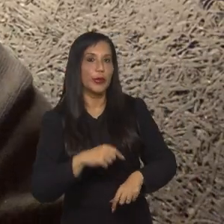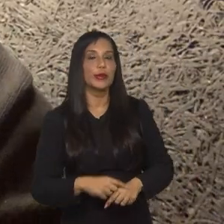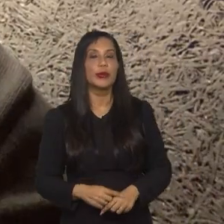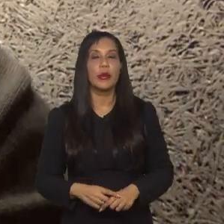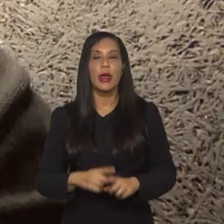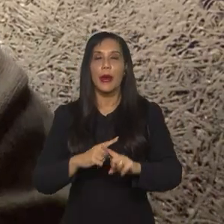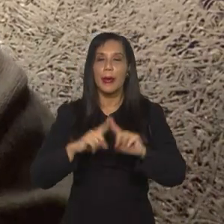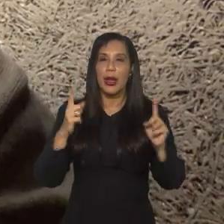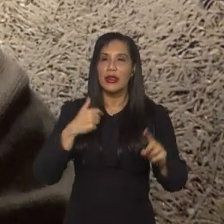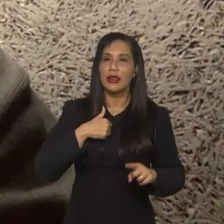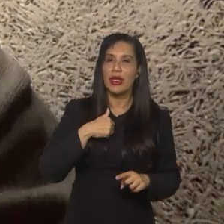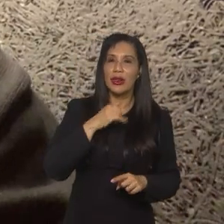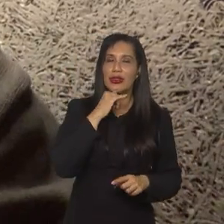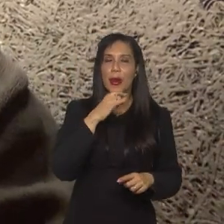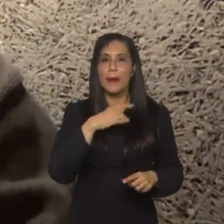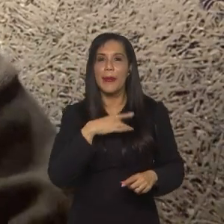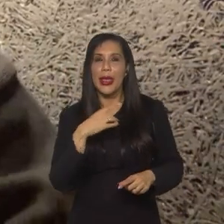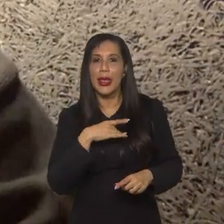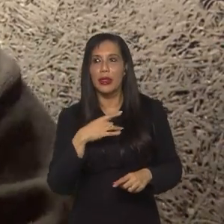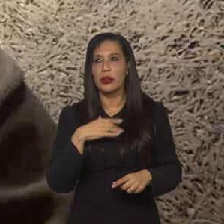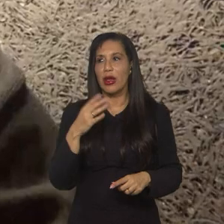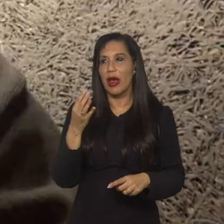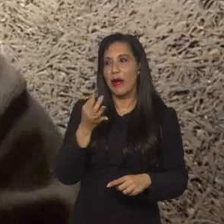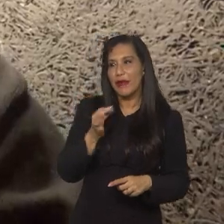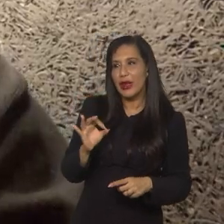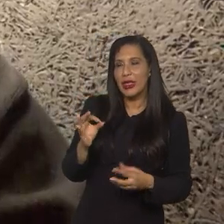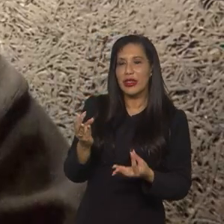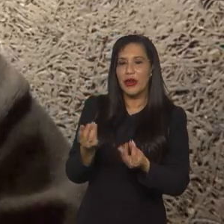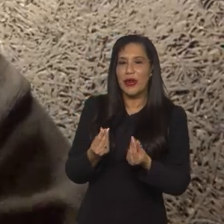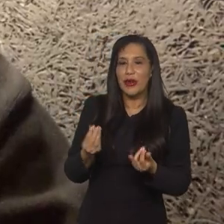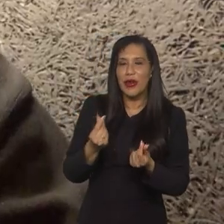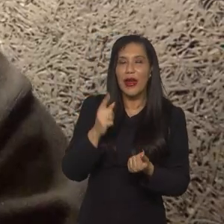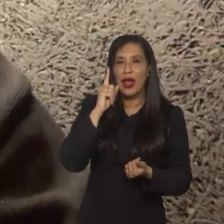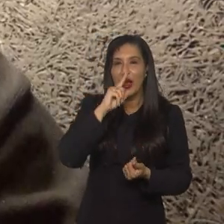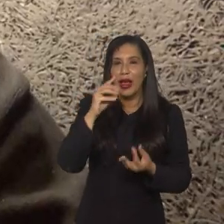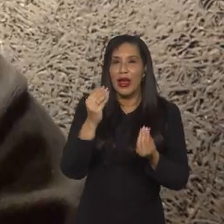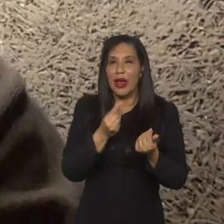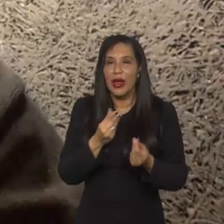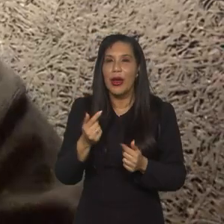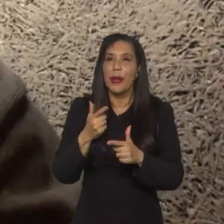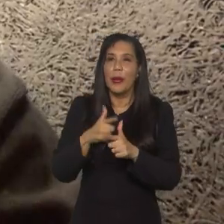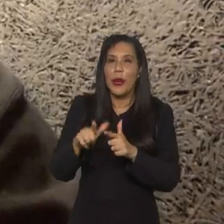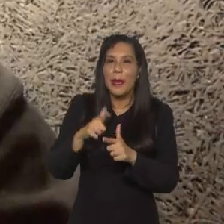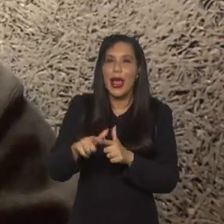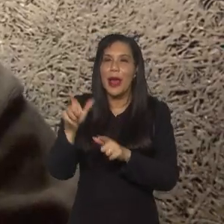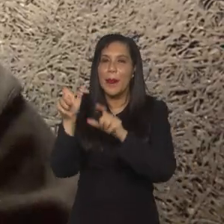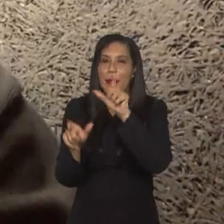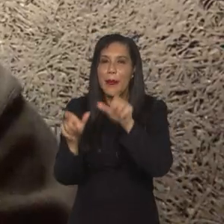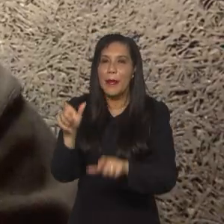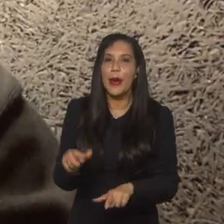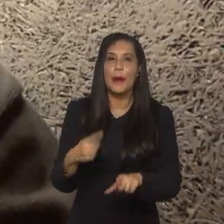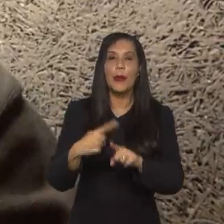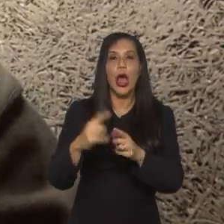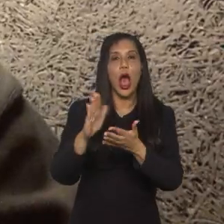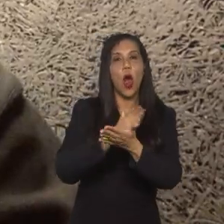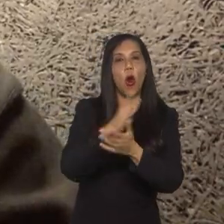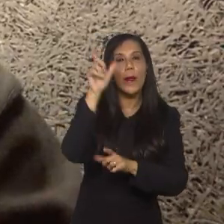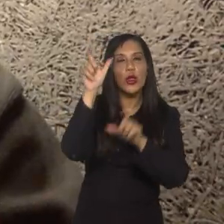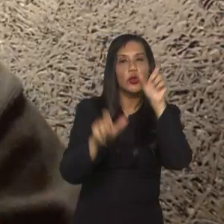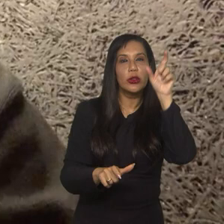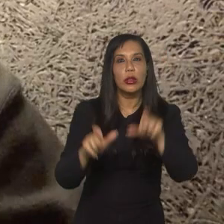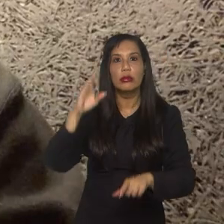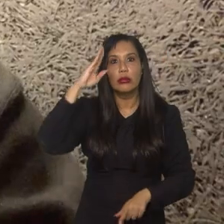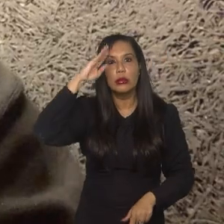Eu tenho também um pouco de receio de ver a França tão fragilizada assim, por conta das questões, principalmente porque algumas jogadoras que eram